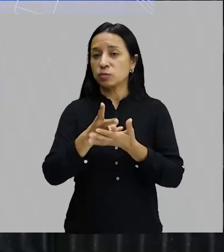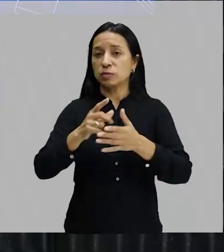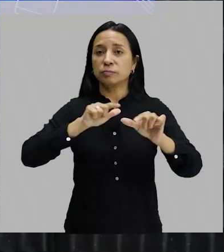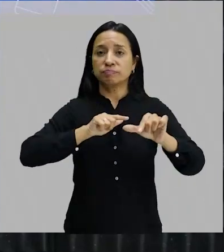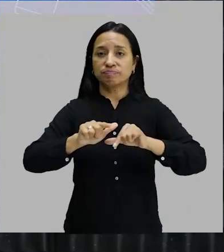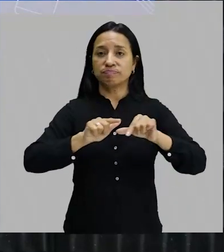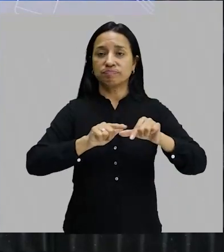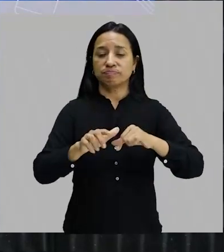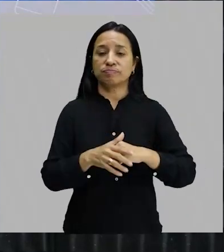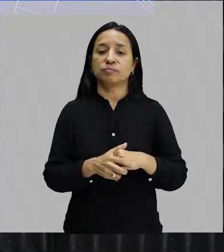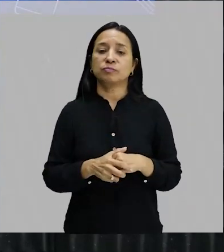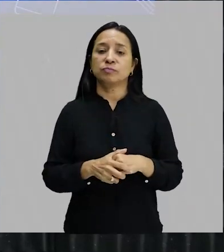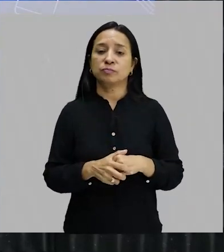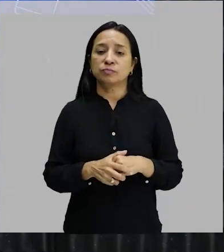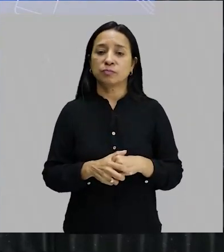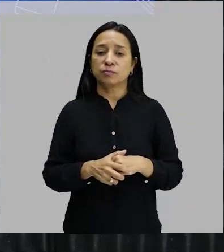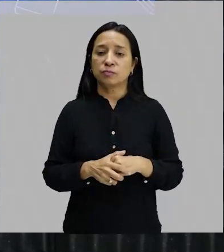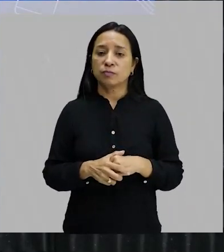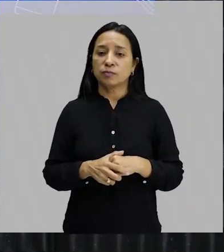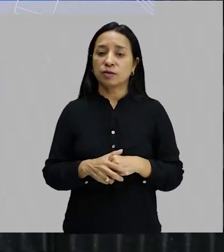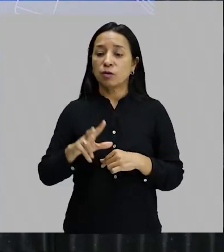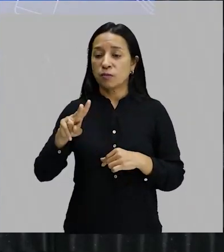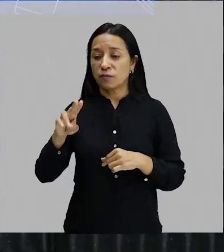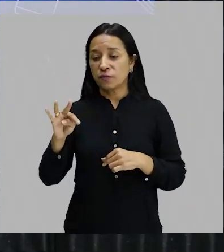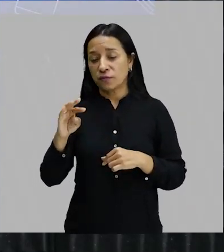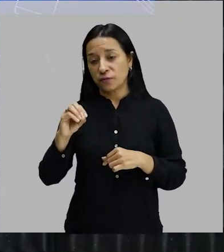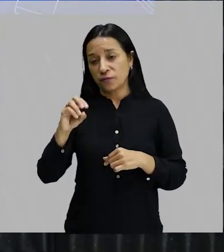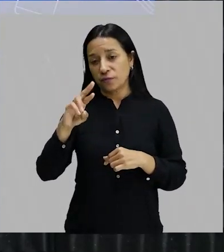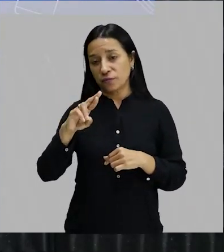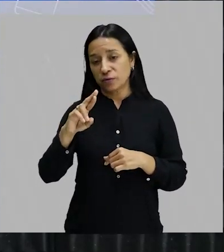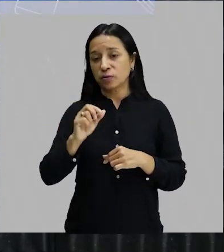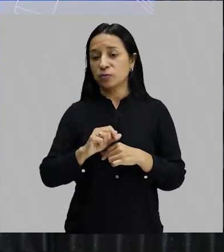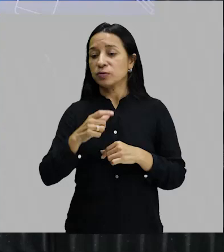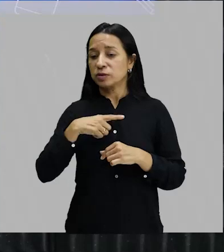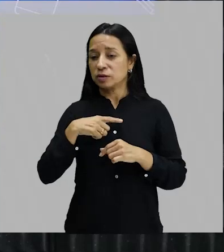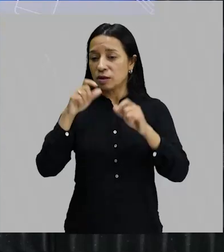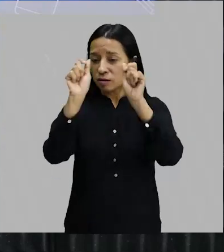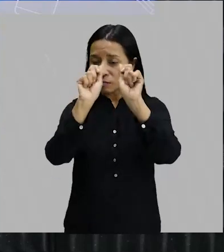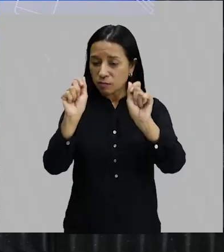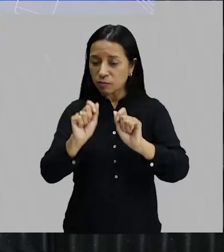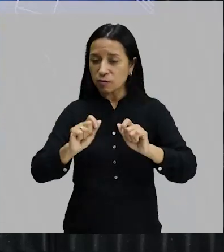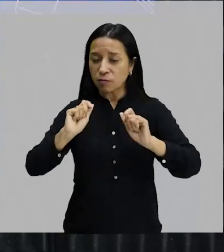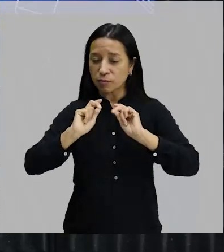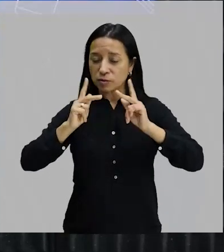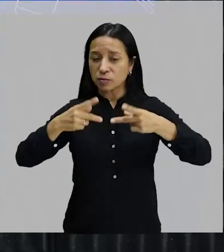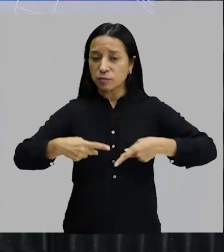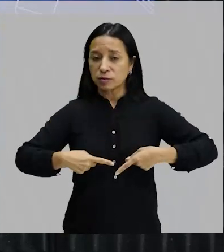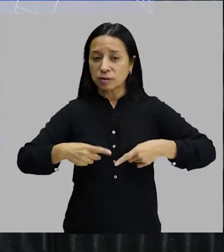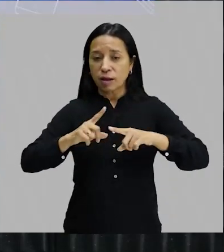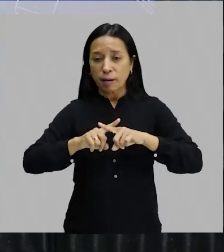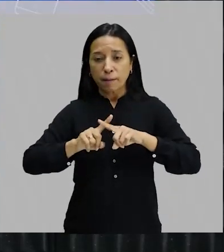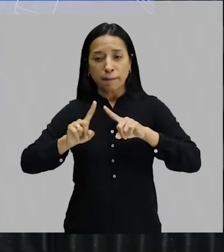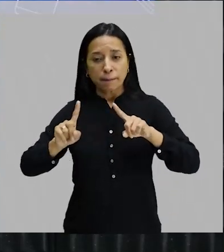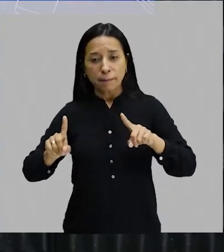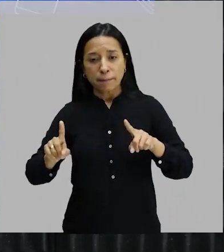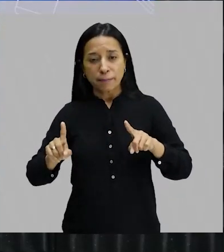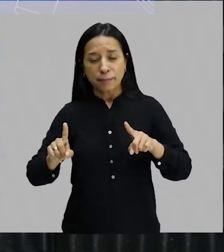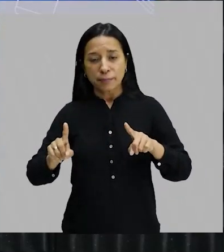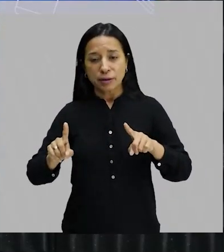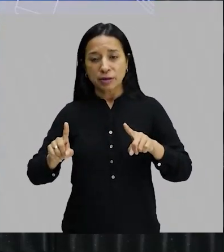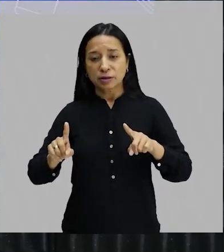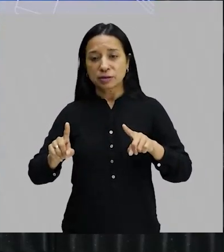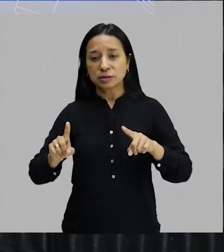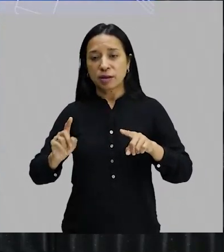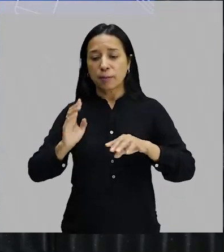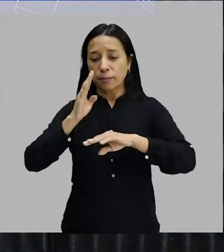trabalhando. E o Brecheret, ele tem um negócio interessante. As esculturas dele têm formas humanas, mas ele já vai beber numa fonte de uma escola chamada